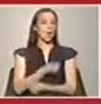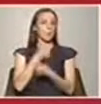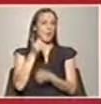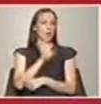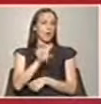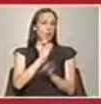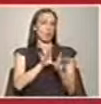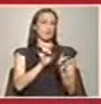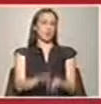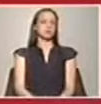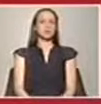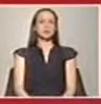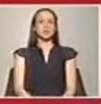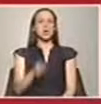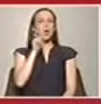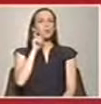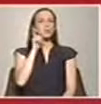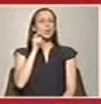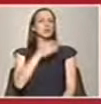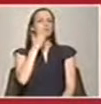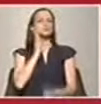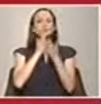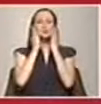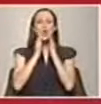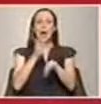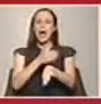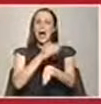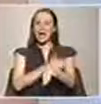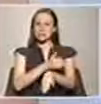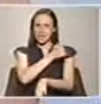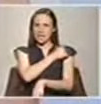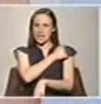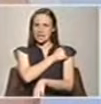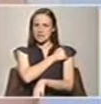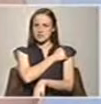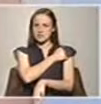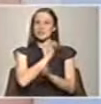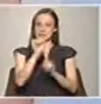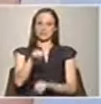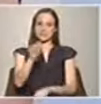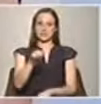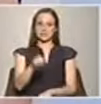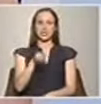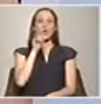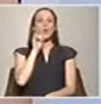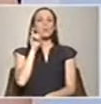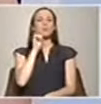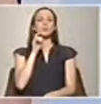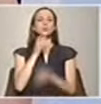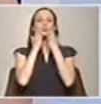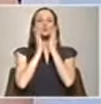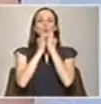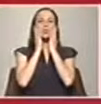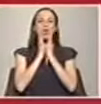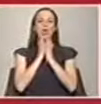de as evitar. E convém pôr o protetor em casa antes de ir para a praia? Sim. Para começar logo a atuar? Exato. O protetor tem um início